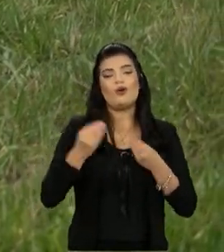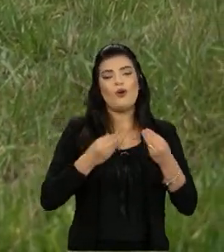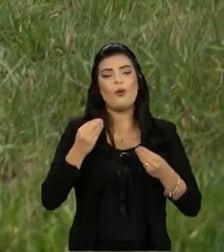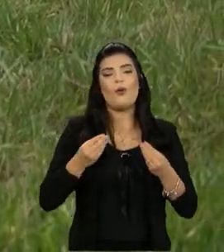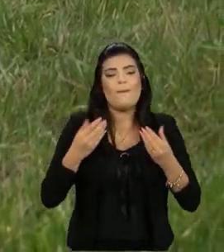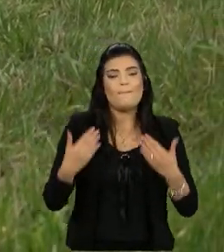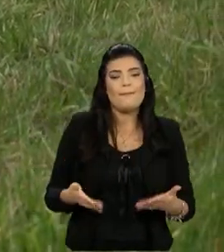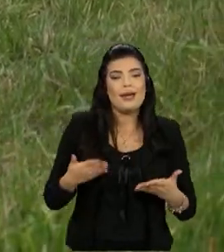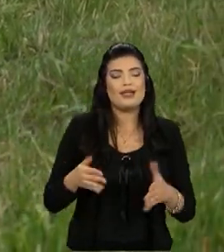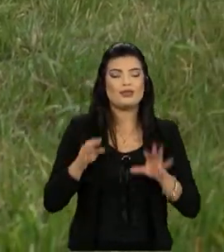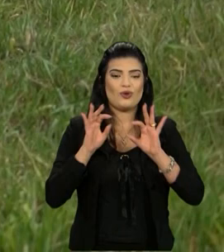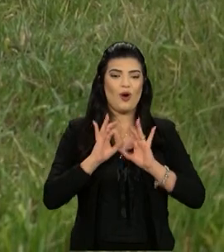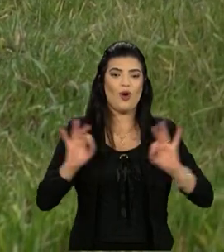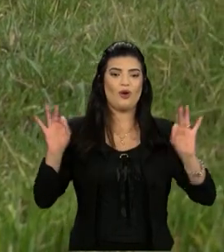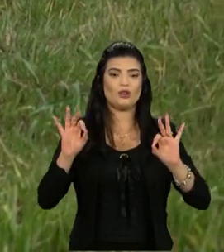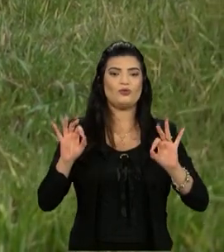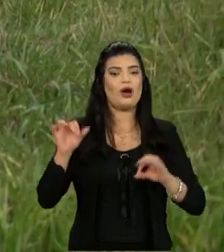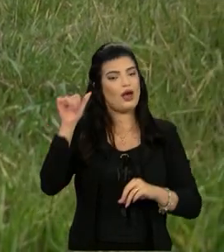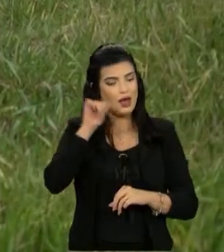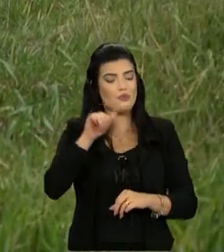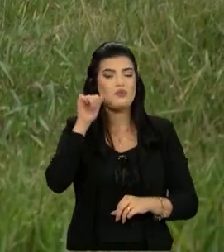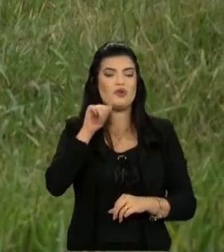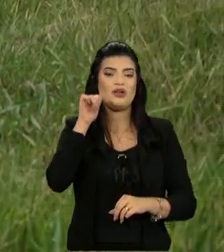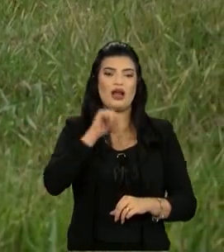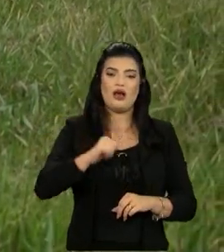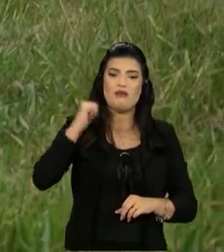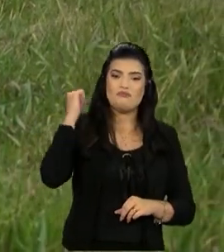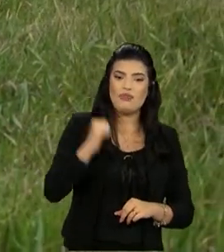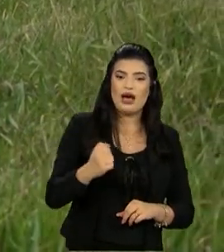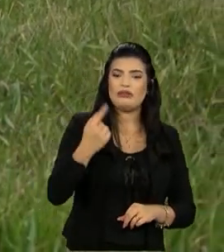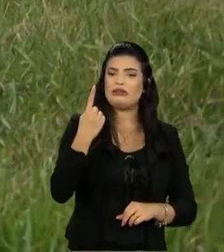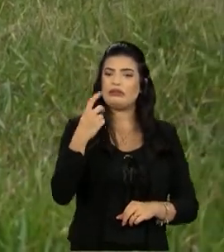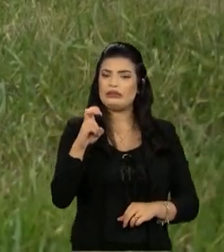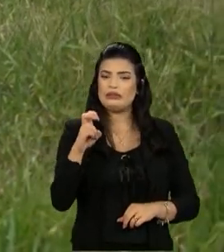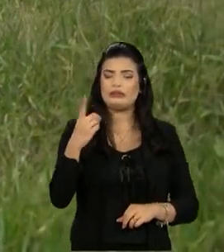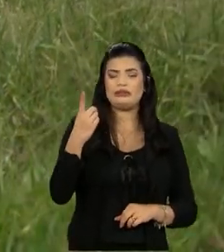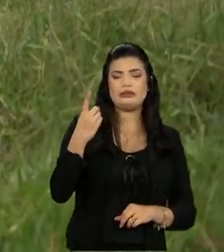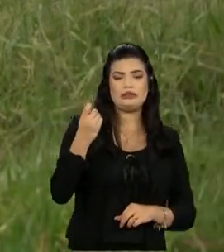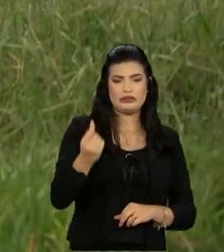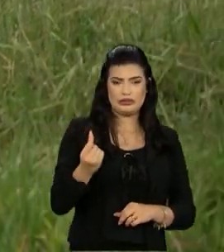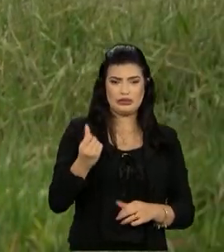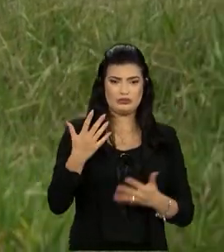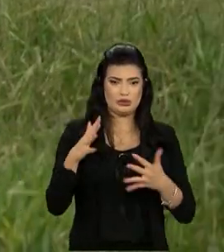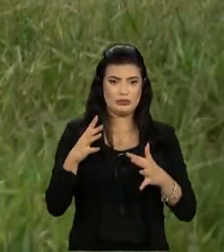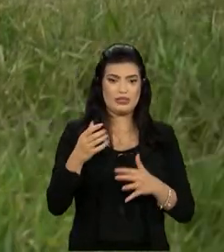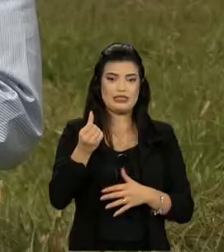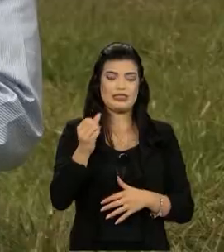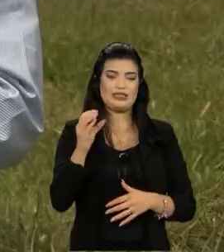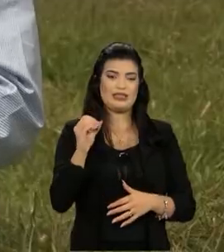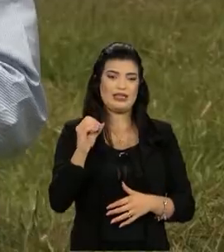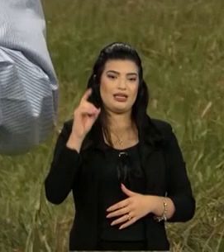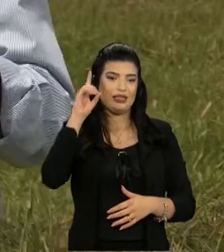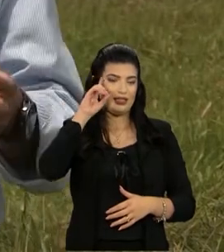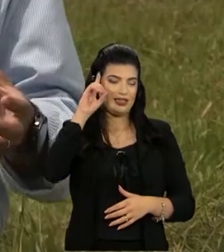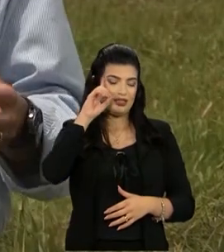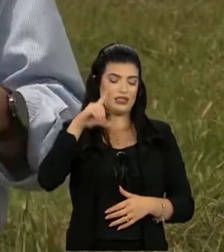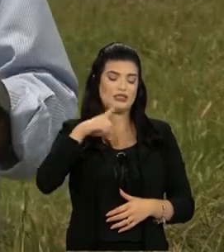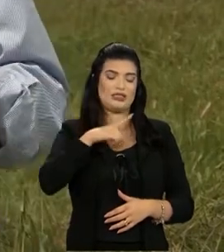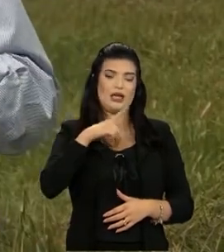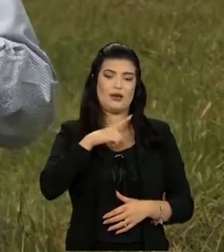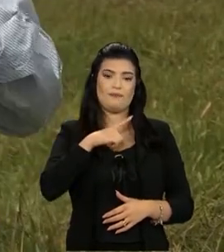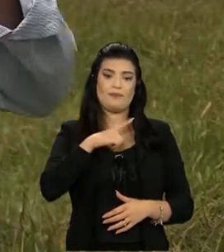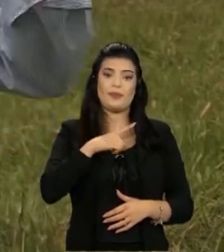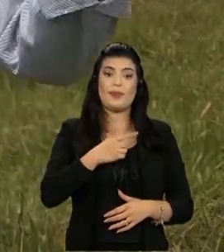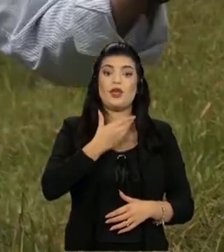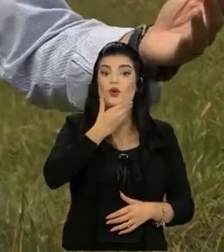peso ótimo de abate dessas fêmeas, que é o redone de 15 para 16 arrobas, com 60 dias de coxo. E o dos machos